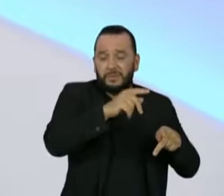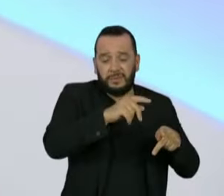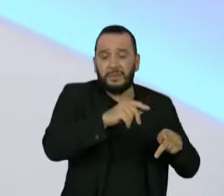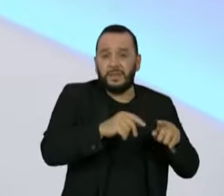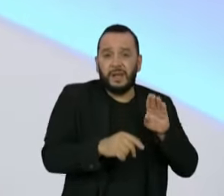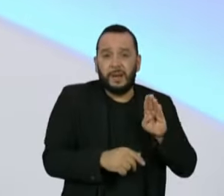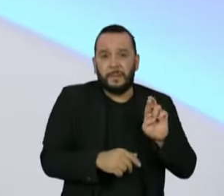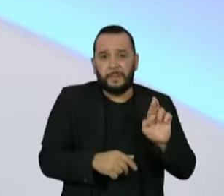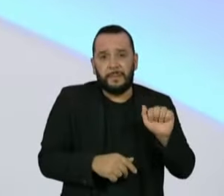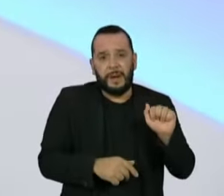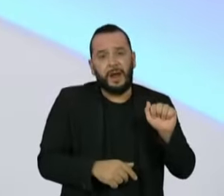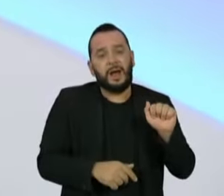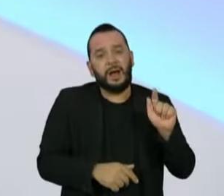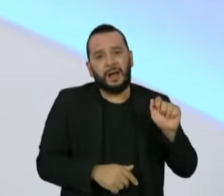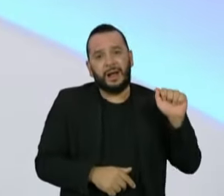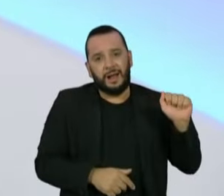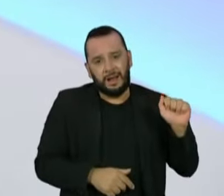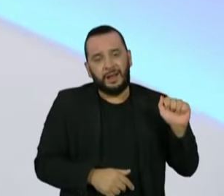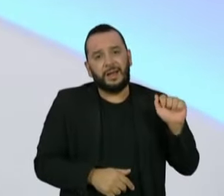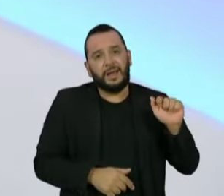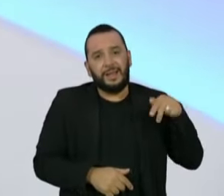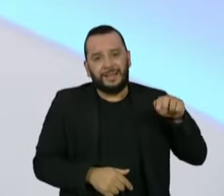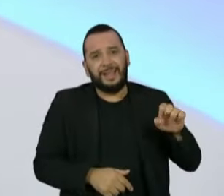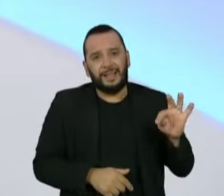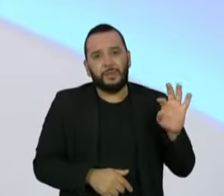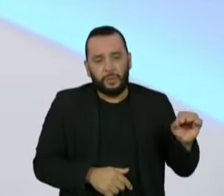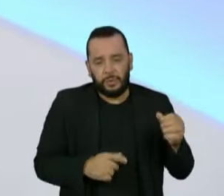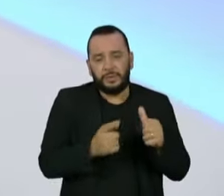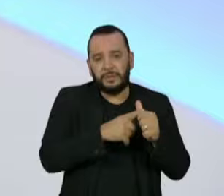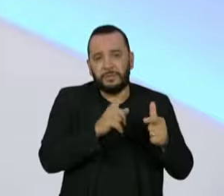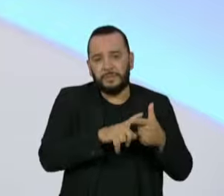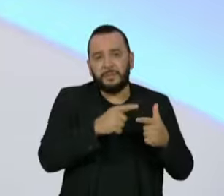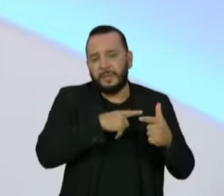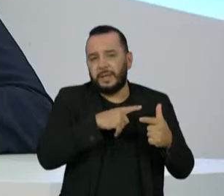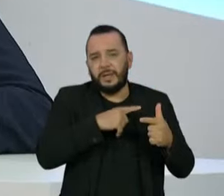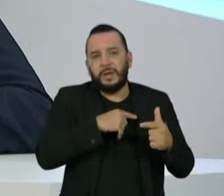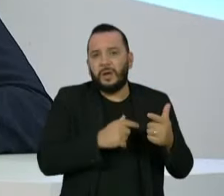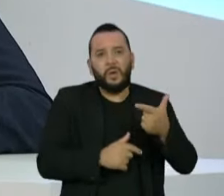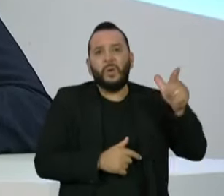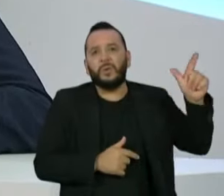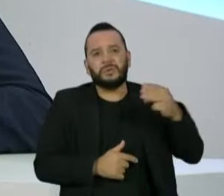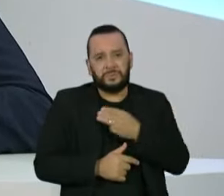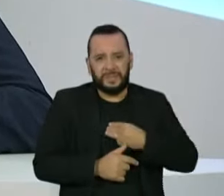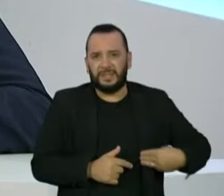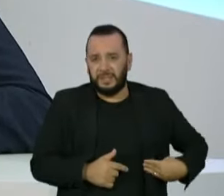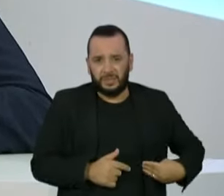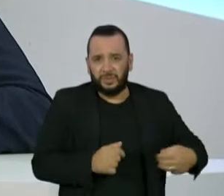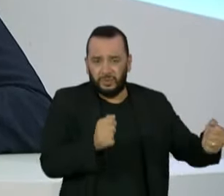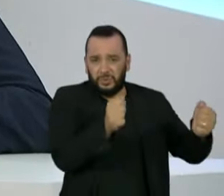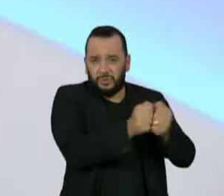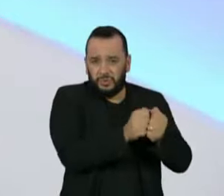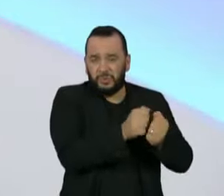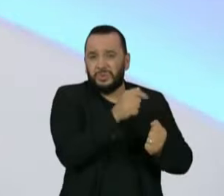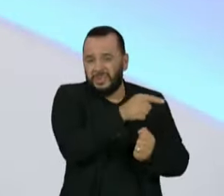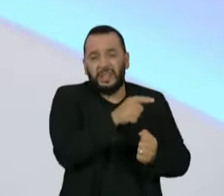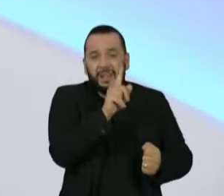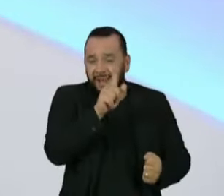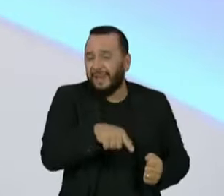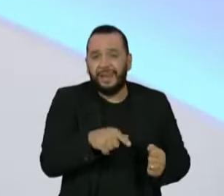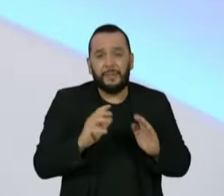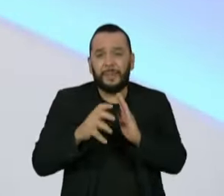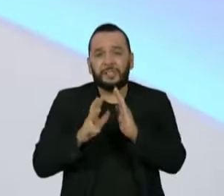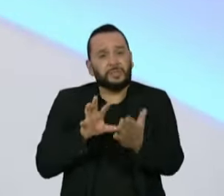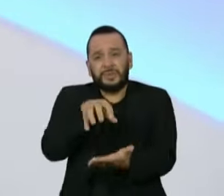são nada mais do que o centrão de farda. Não tem por que usar meias palavras. Eles participaram de todo o processo de